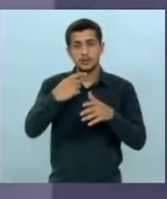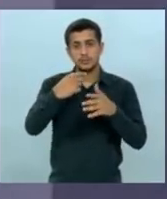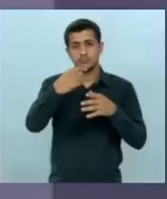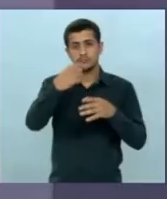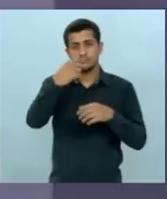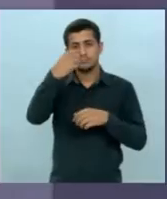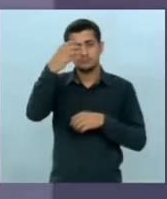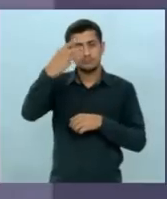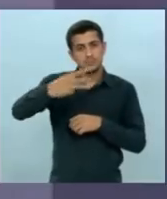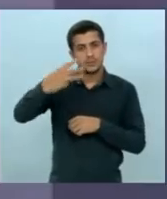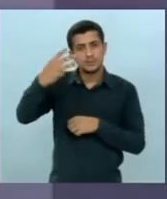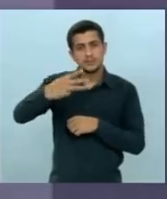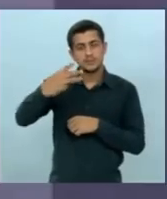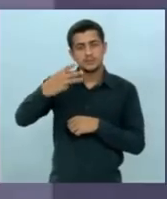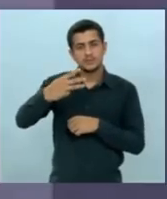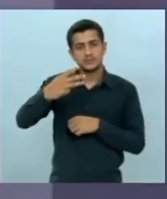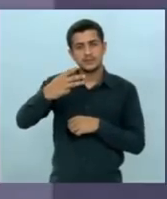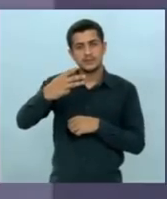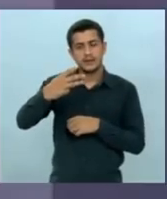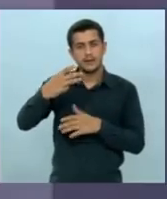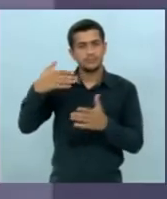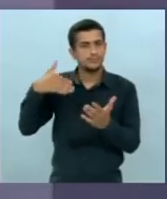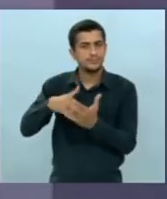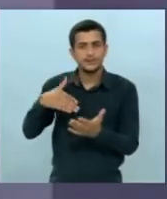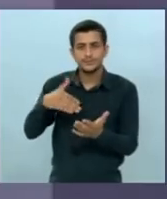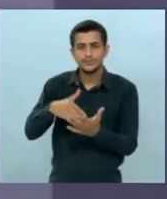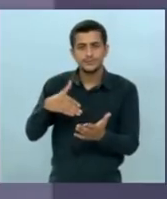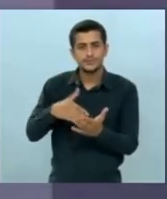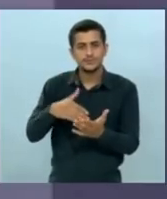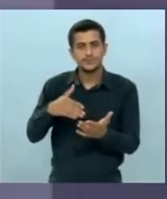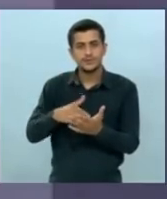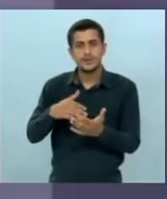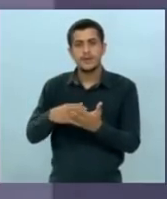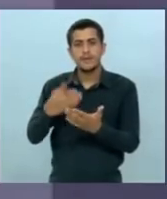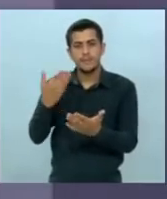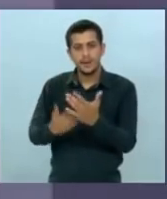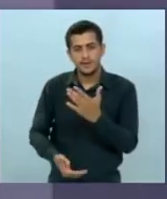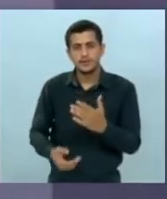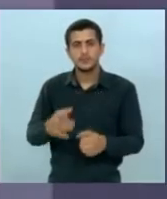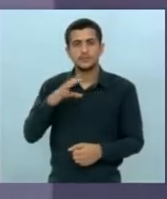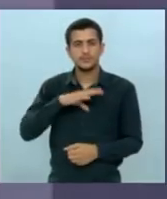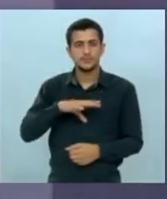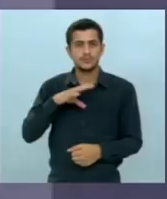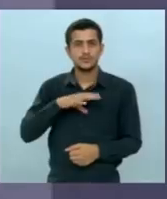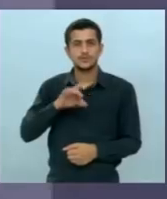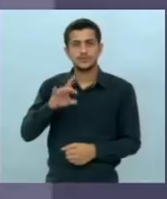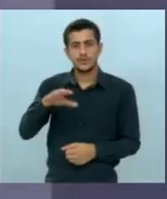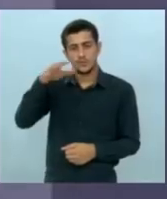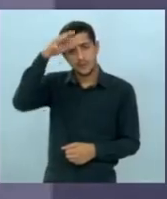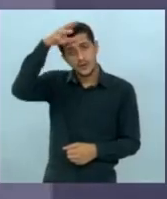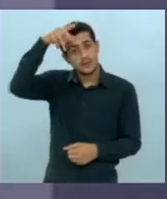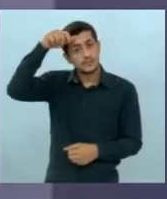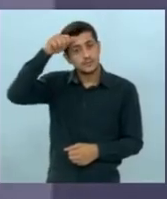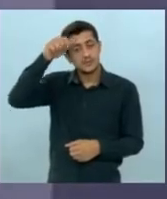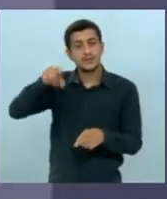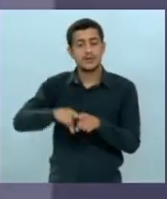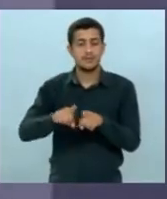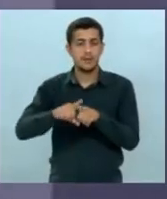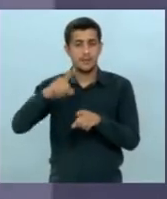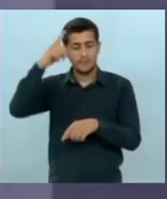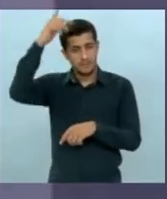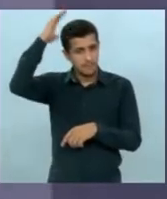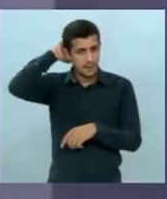lugar da frente para trás isso é só perde em português para o estado do Amazônia e para o estado do Pará